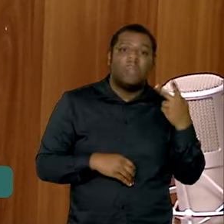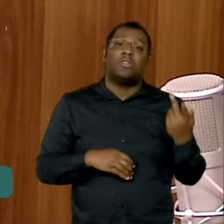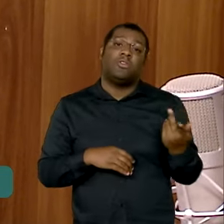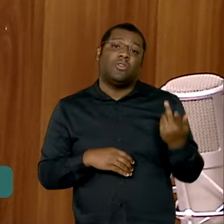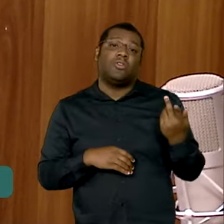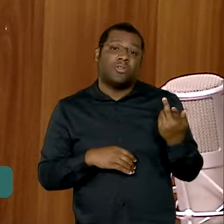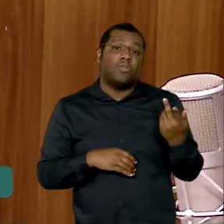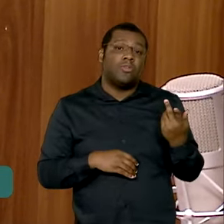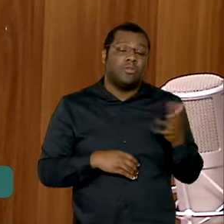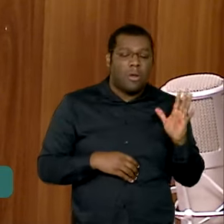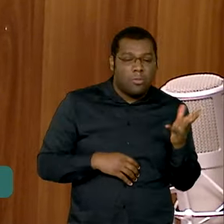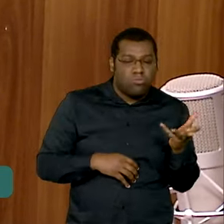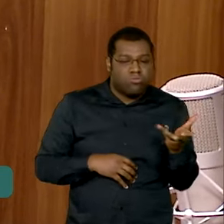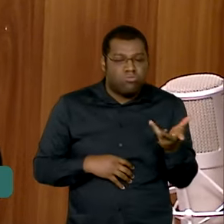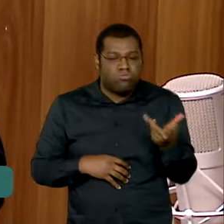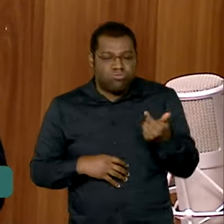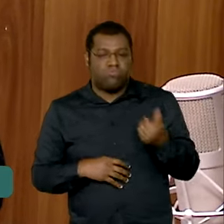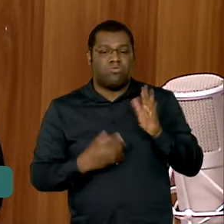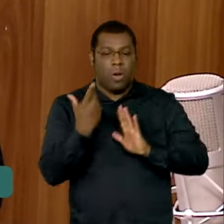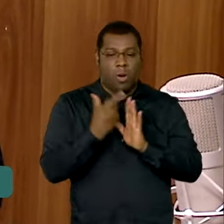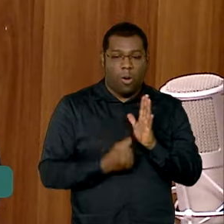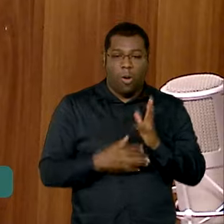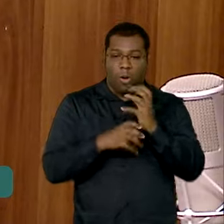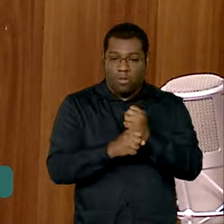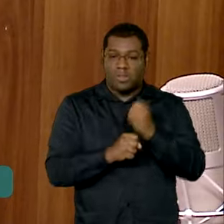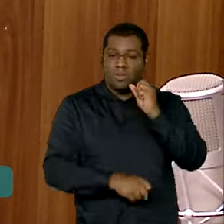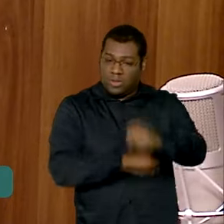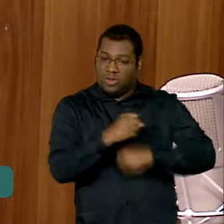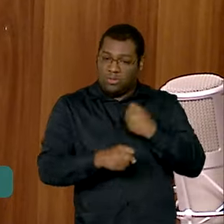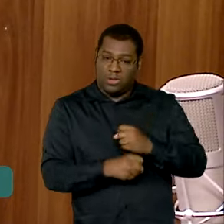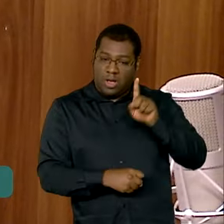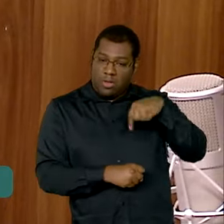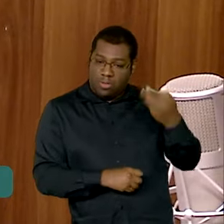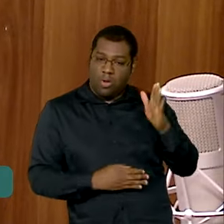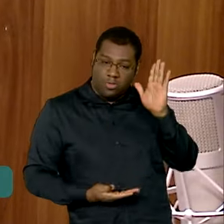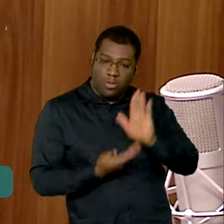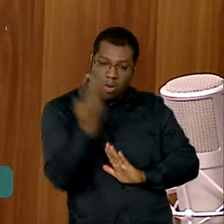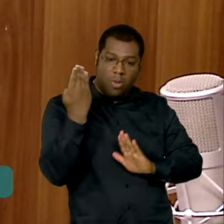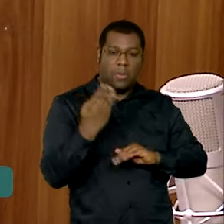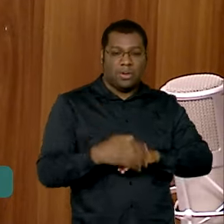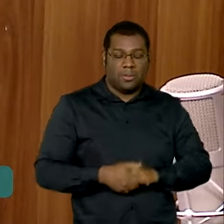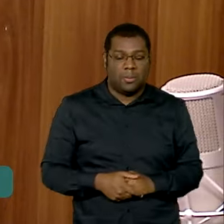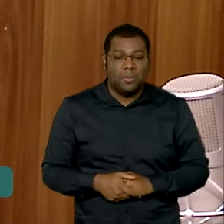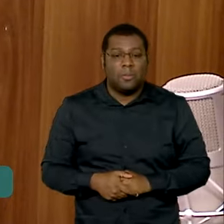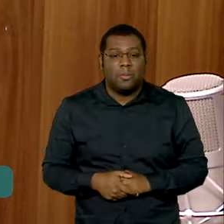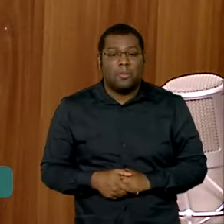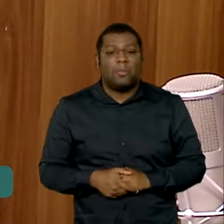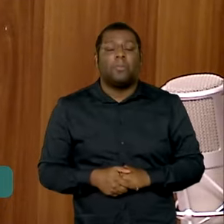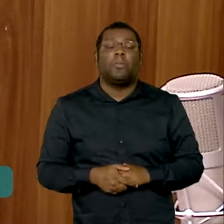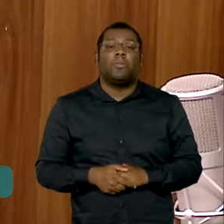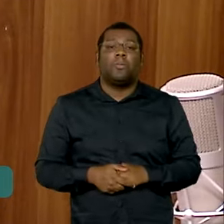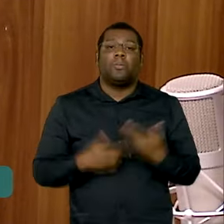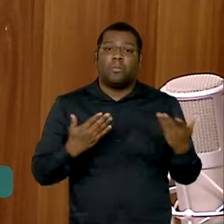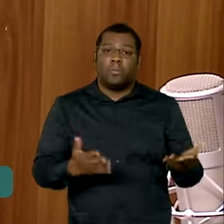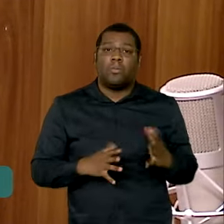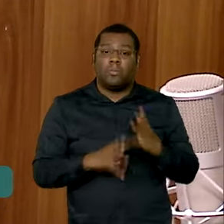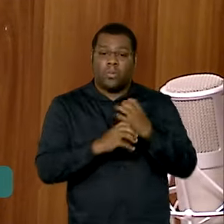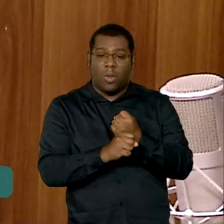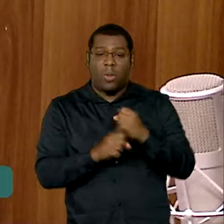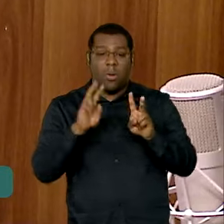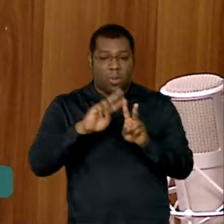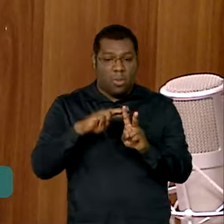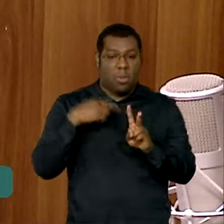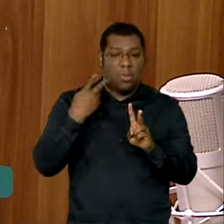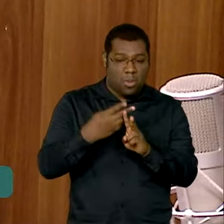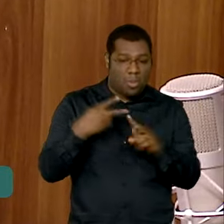seguintes. Agora, essas terras que a gente adquire do banco, elas têm um valor. Então, você pode dobrar esse valor caso você